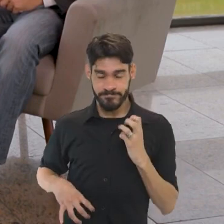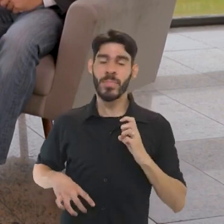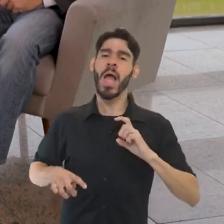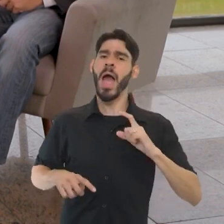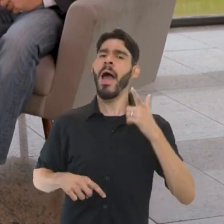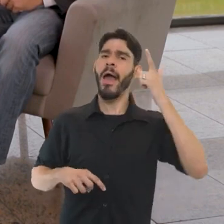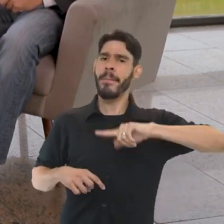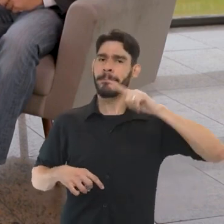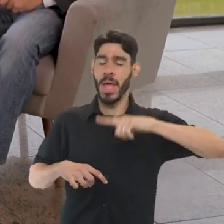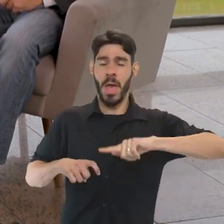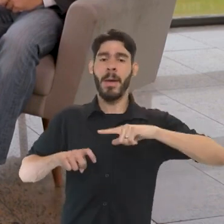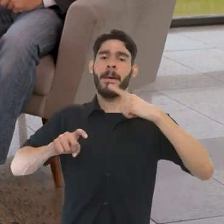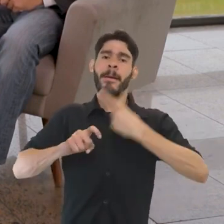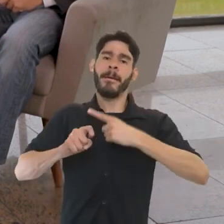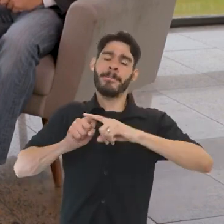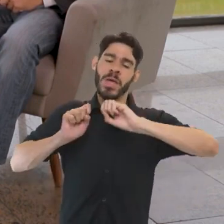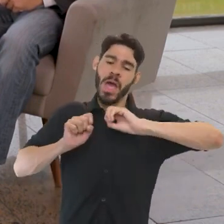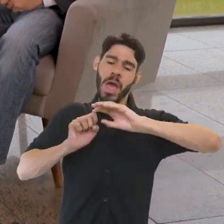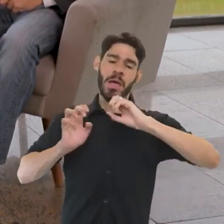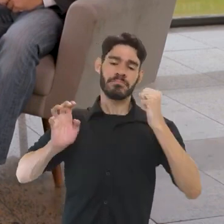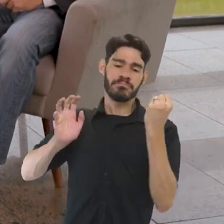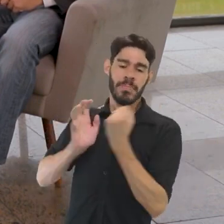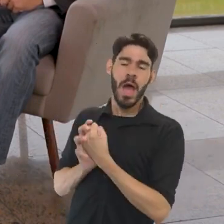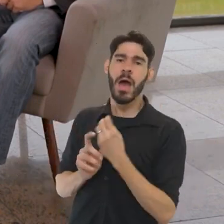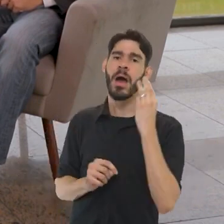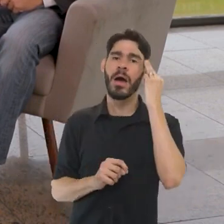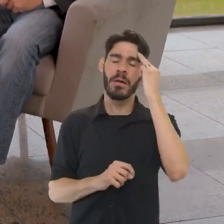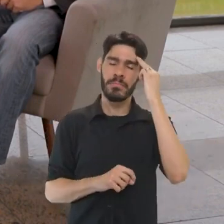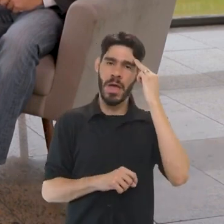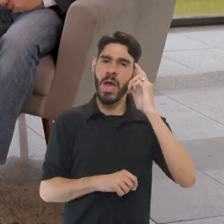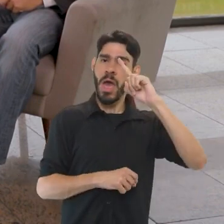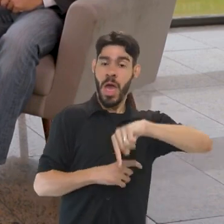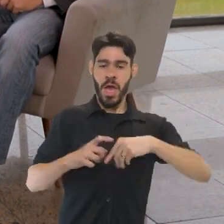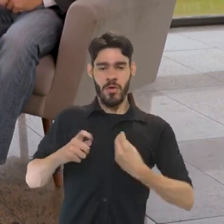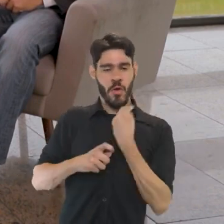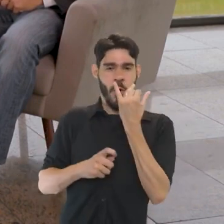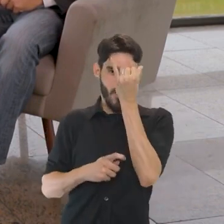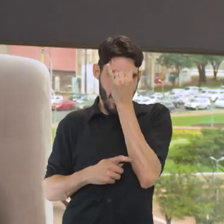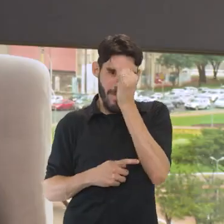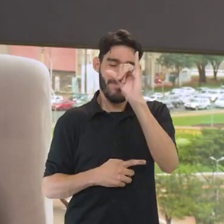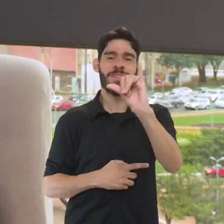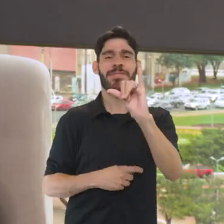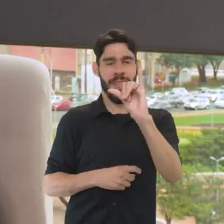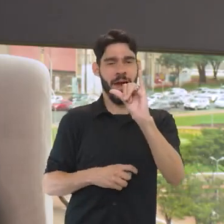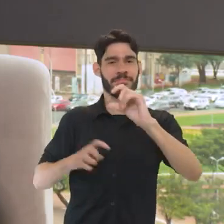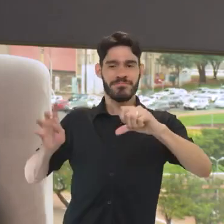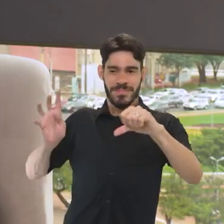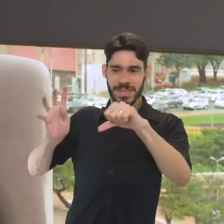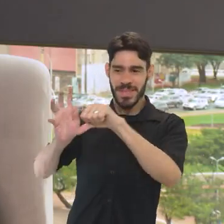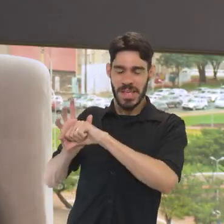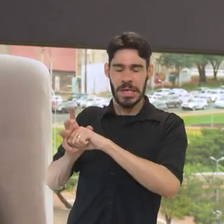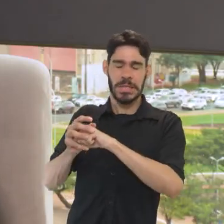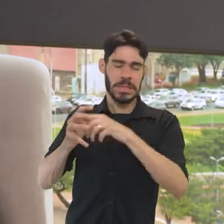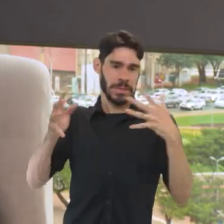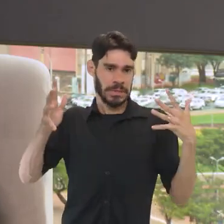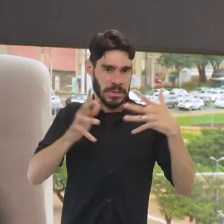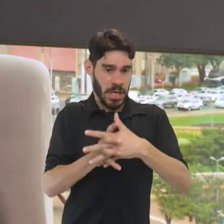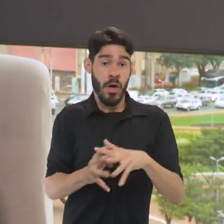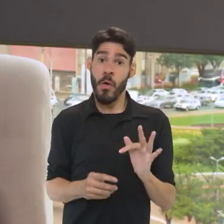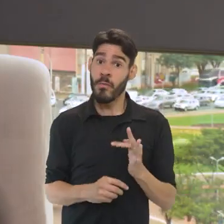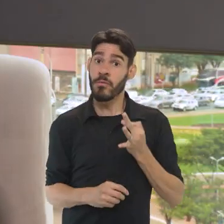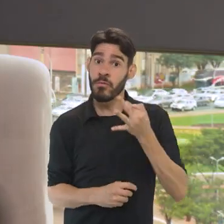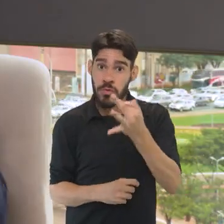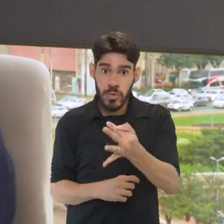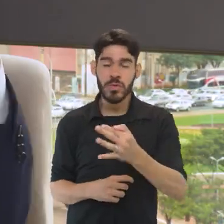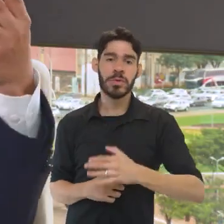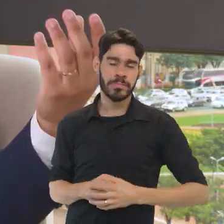repita. Porque a educação patrimonial, a memória, são formas de evitar esses crimes, esses equívocos, no